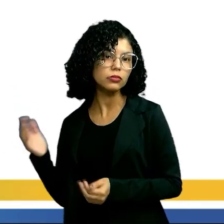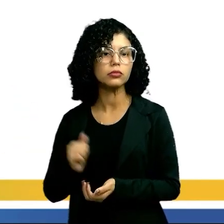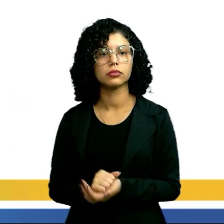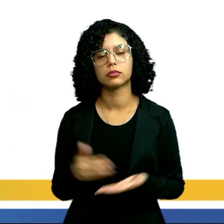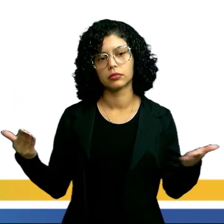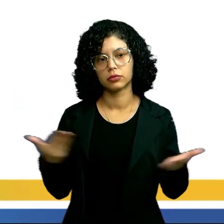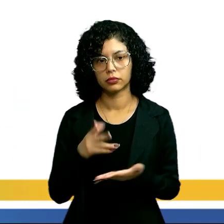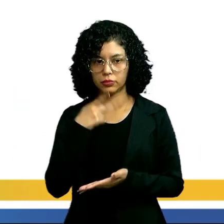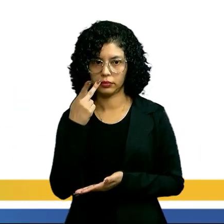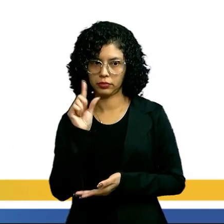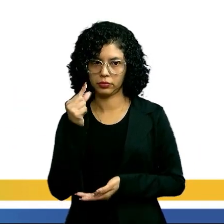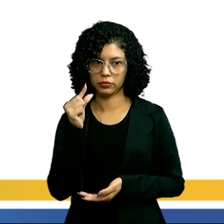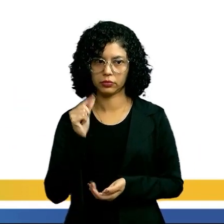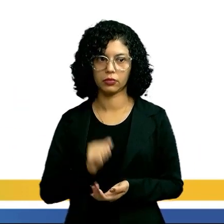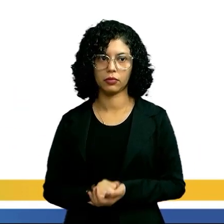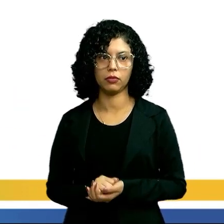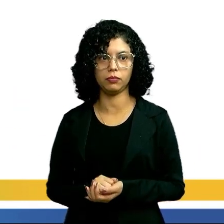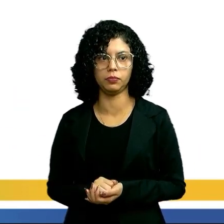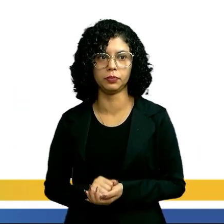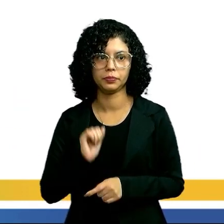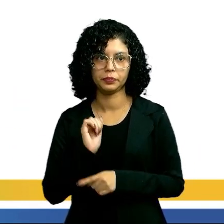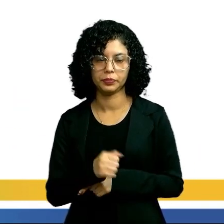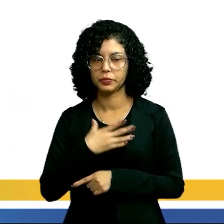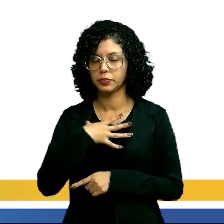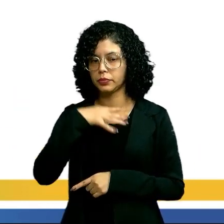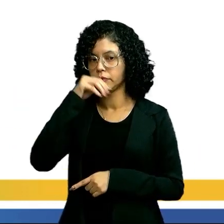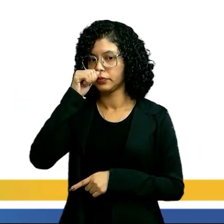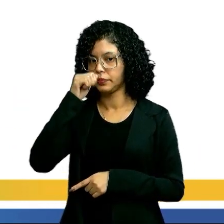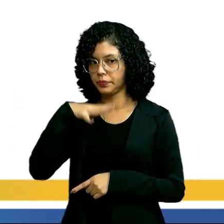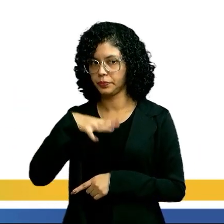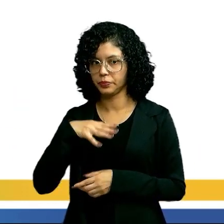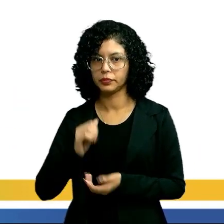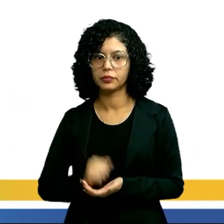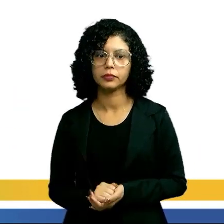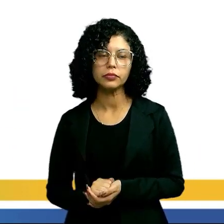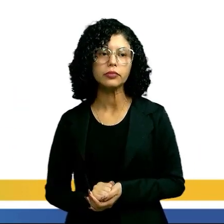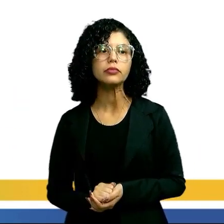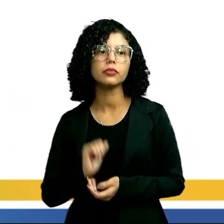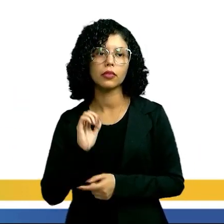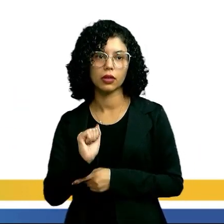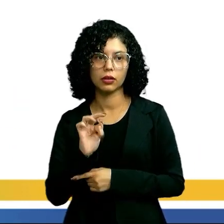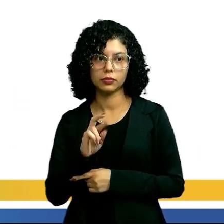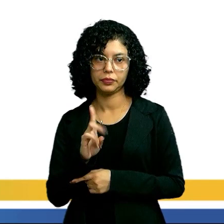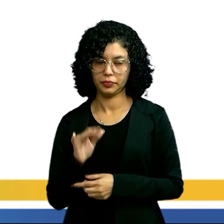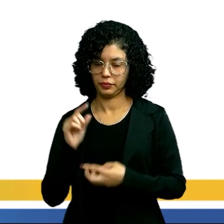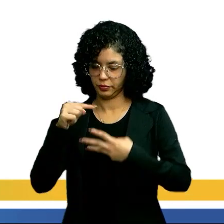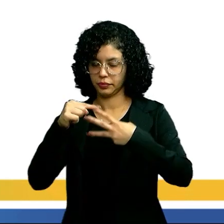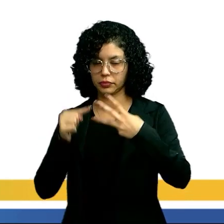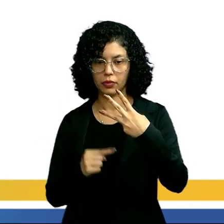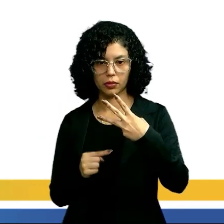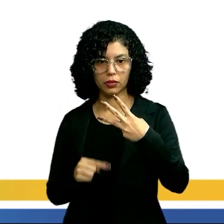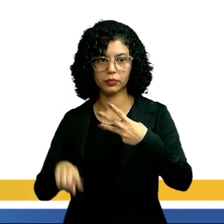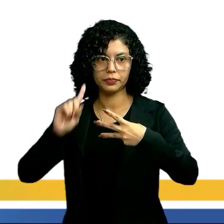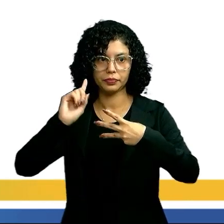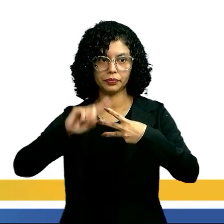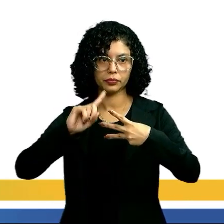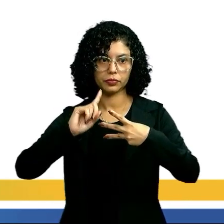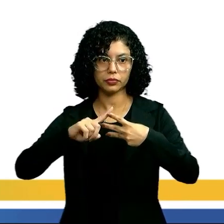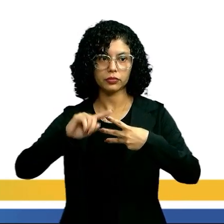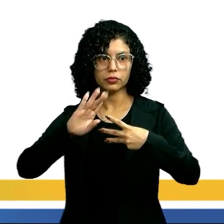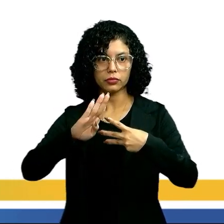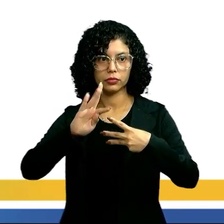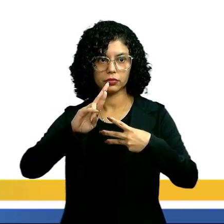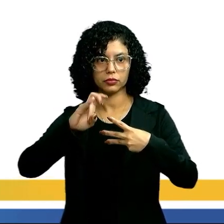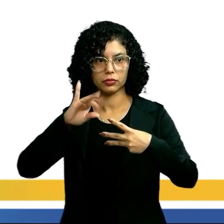Falando aqui um pouquinho sobre a respiração desses artrópodes. Ele tem três tipos de respiração, pessoal. Olha